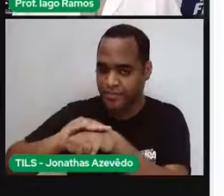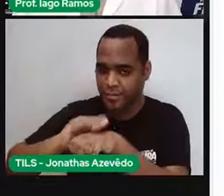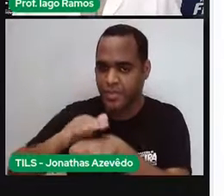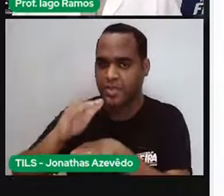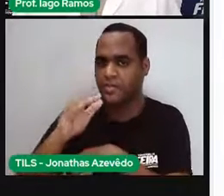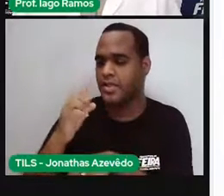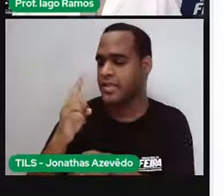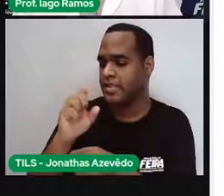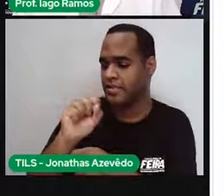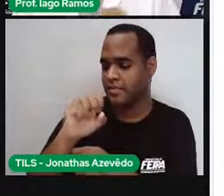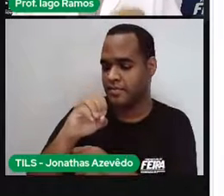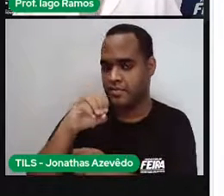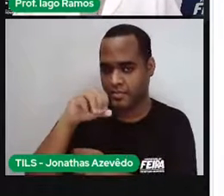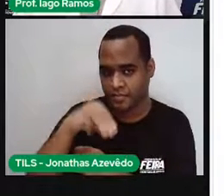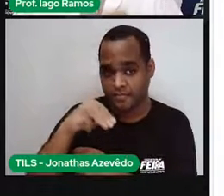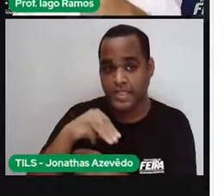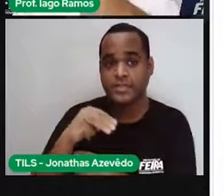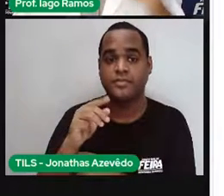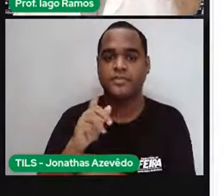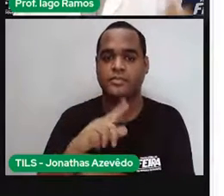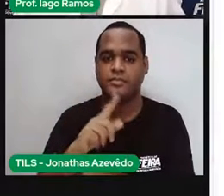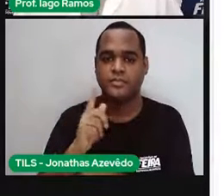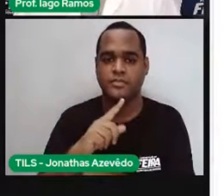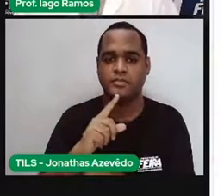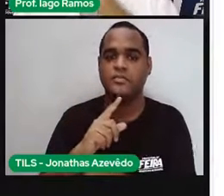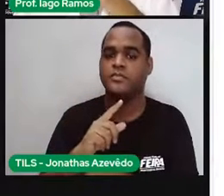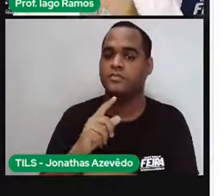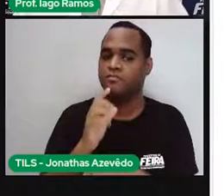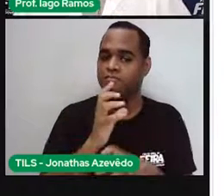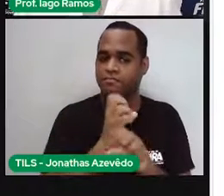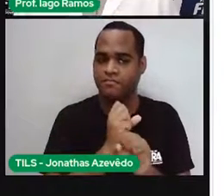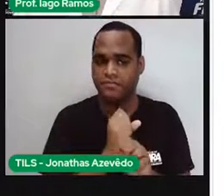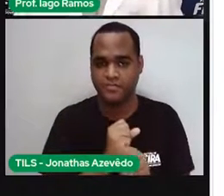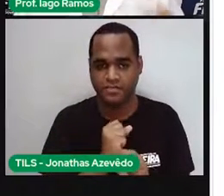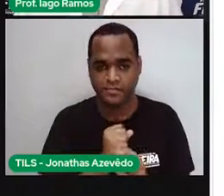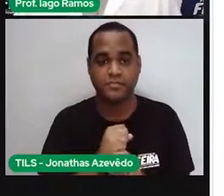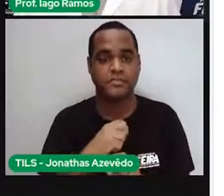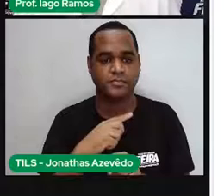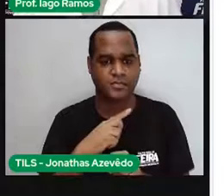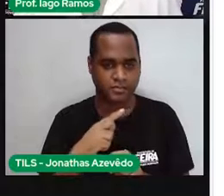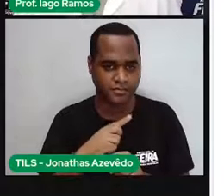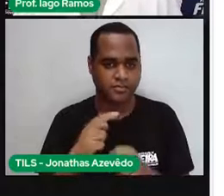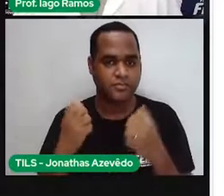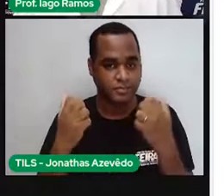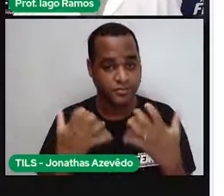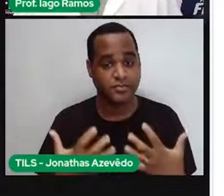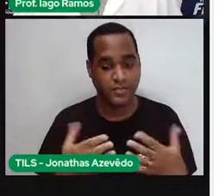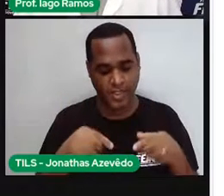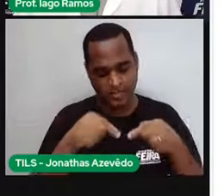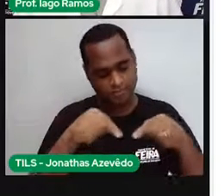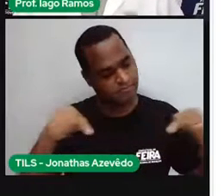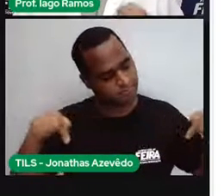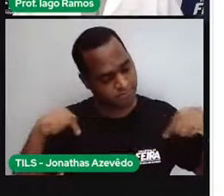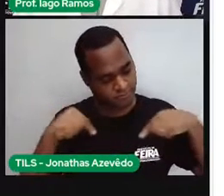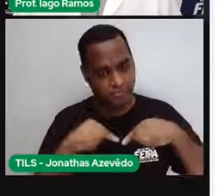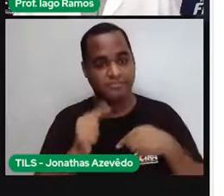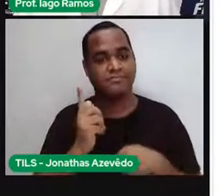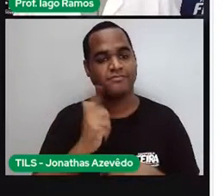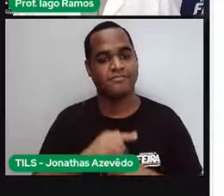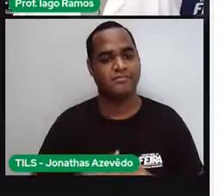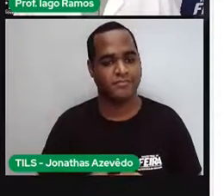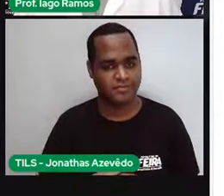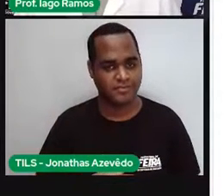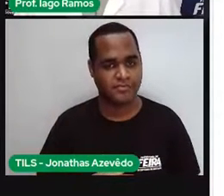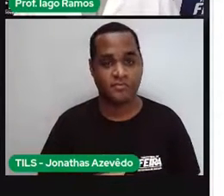metros dessa tela que vai cercar o terreno dessa praça. A